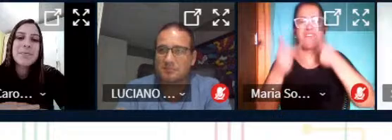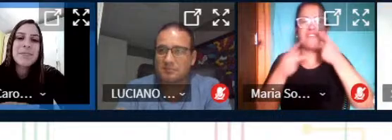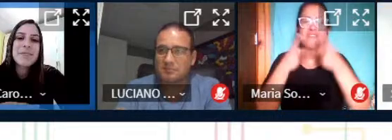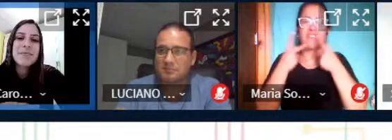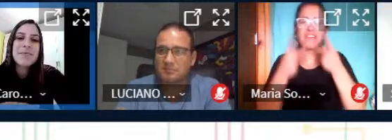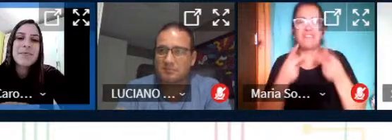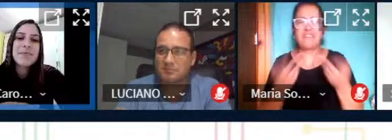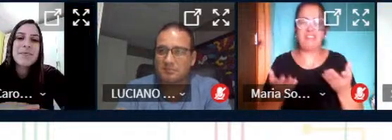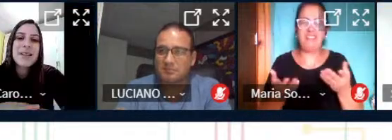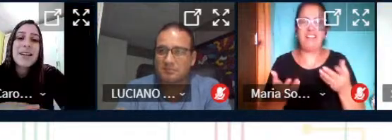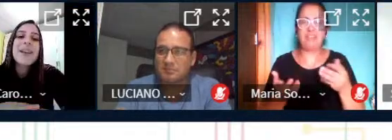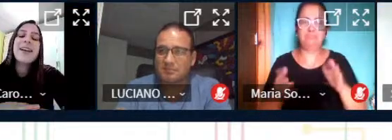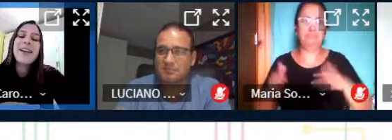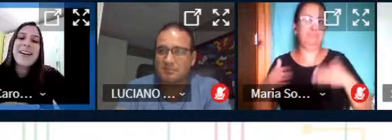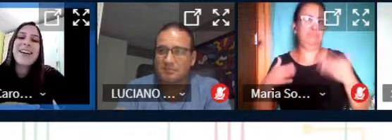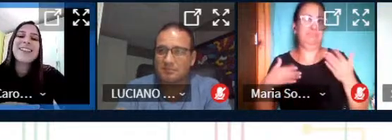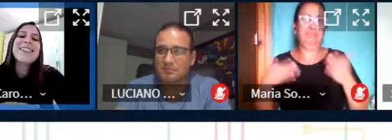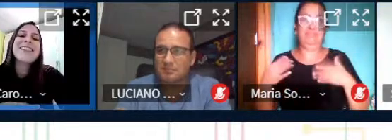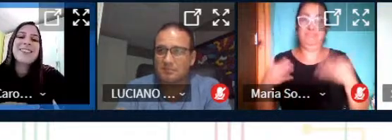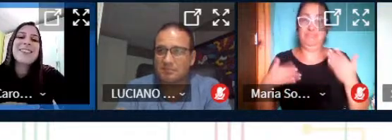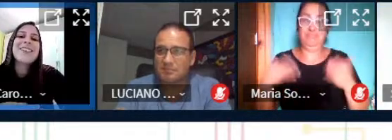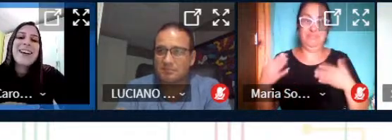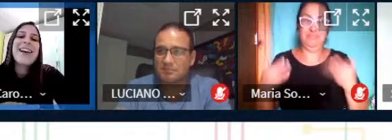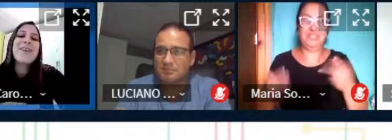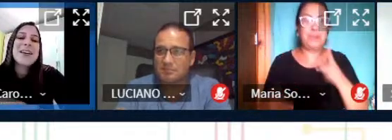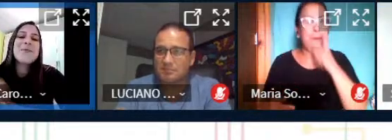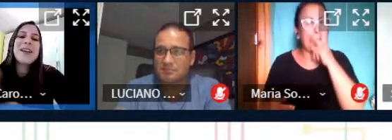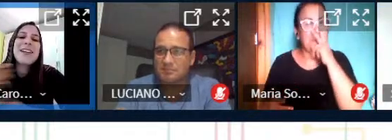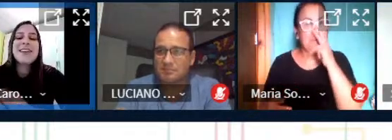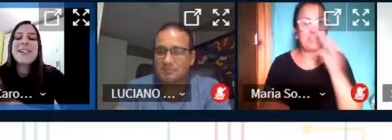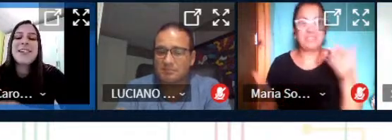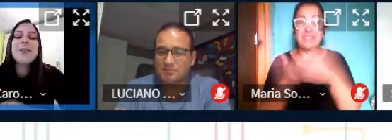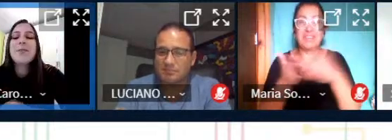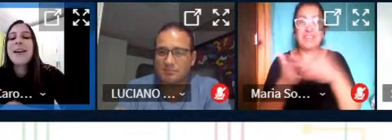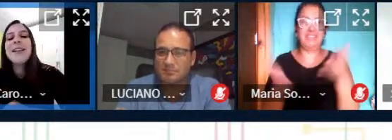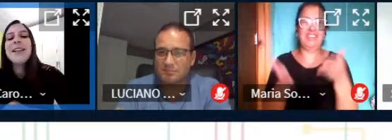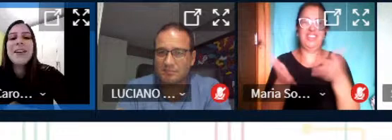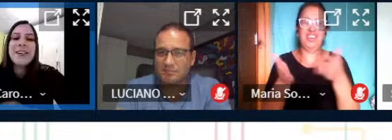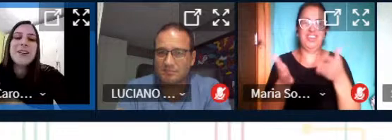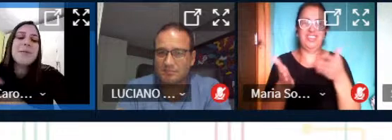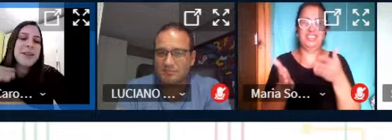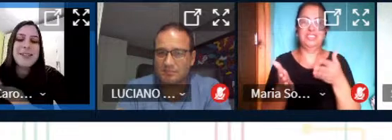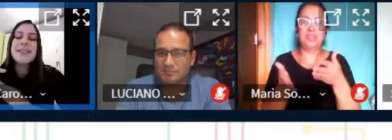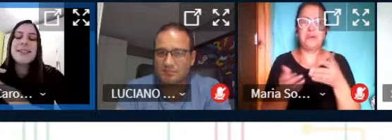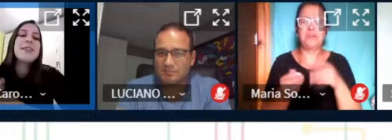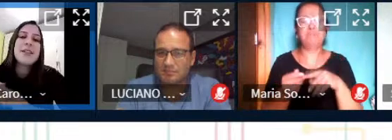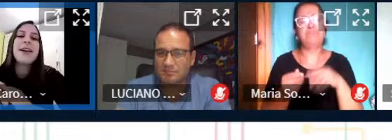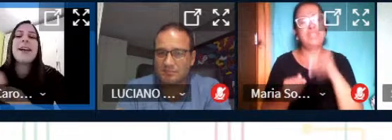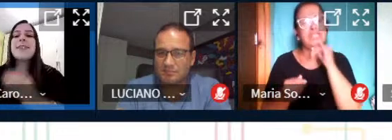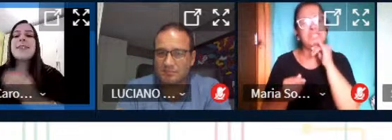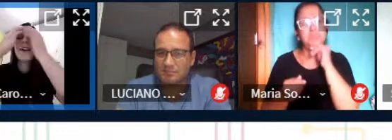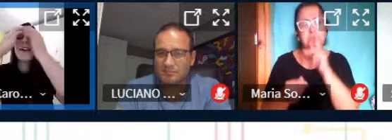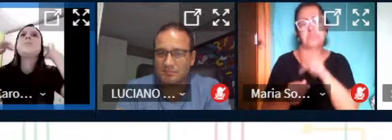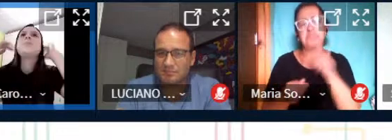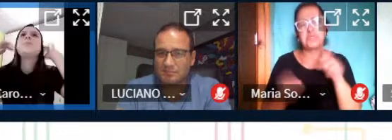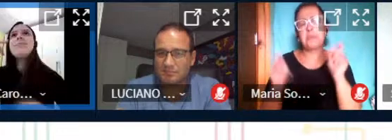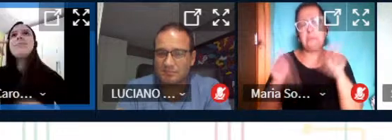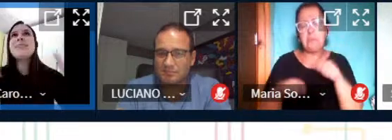ainda é um pouco assustador mesmo mesmo eles deixando bem claro que não precisa existir né